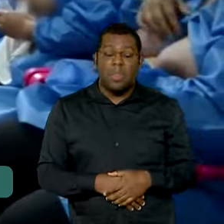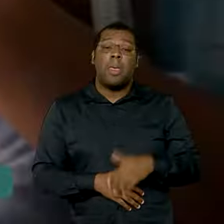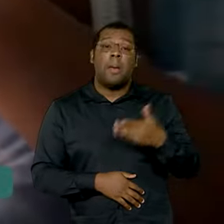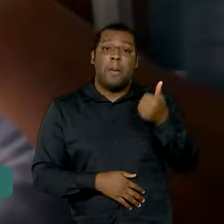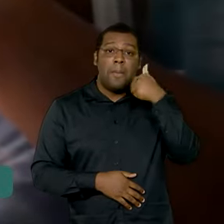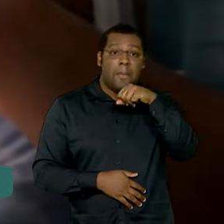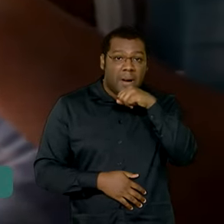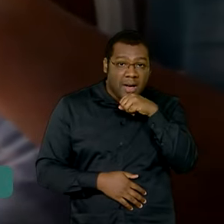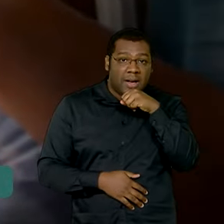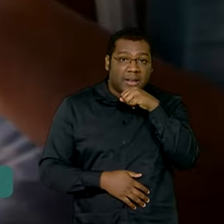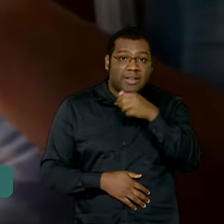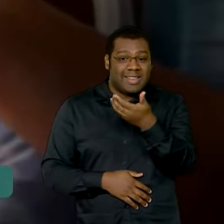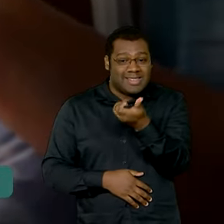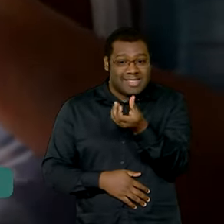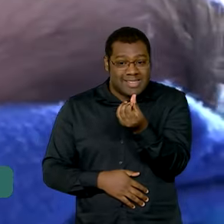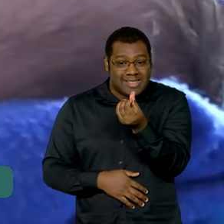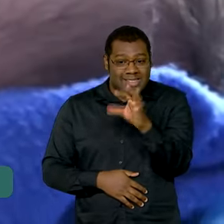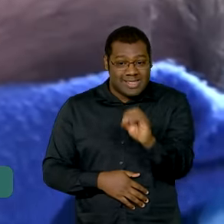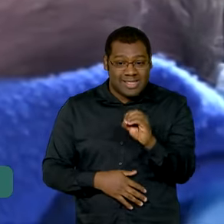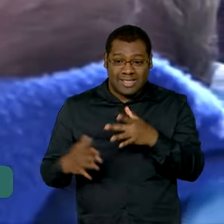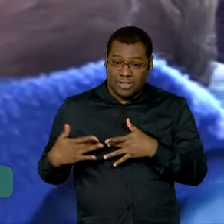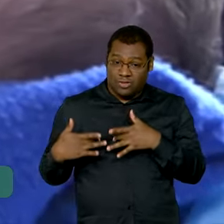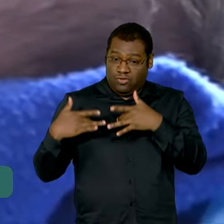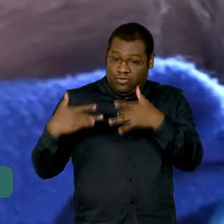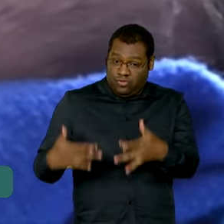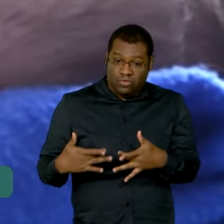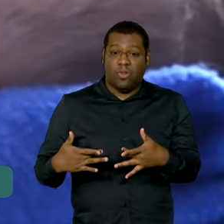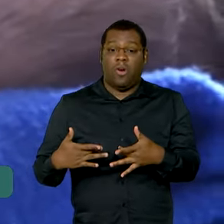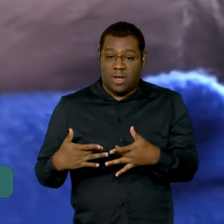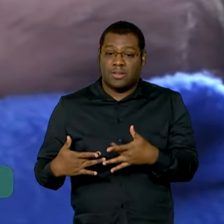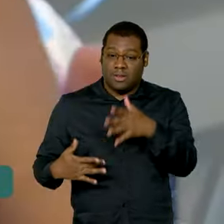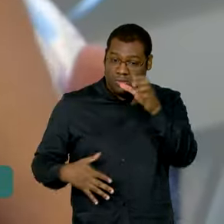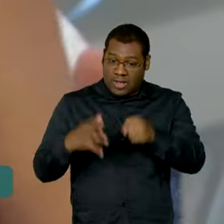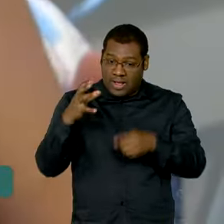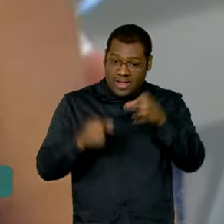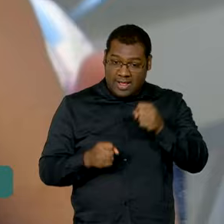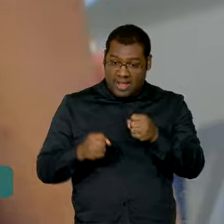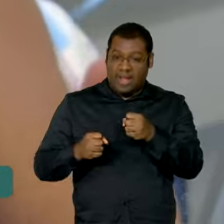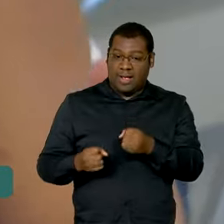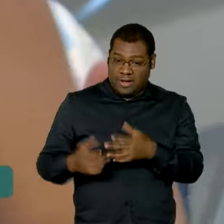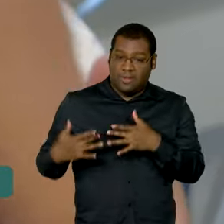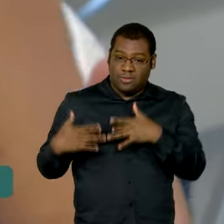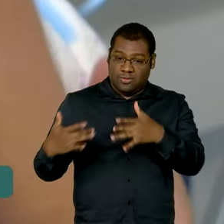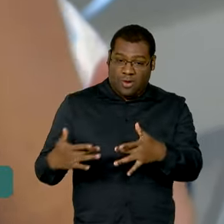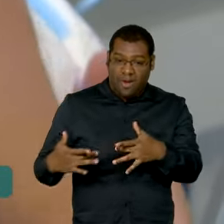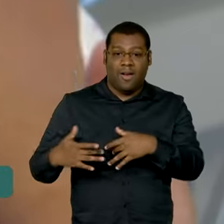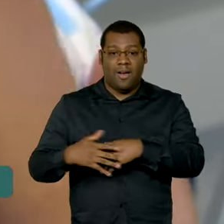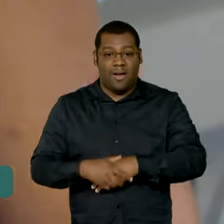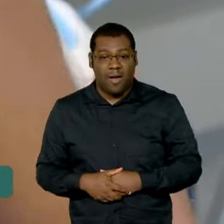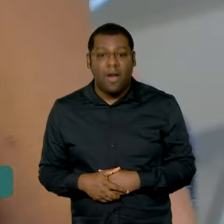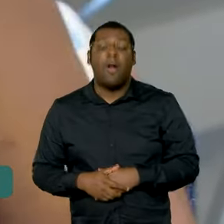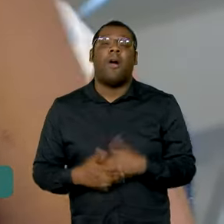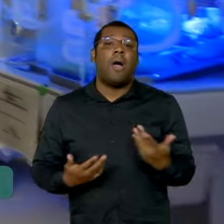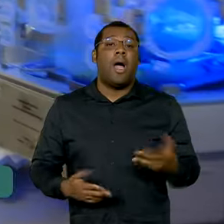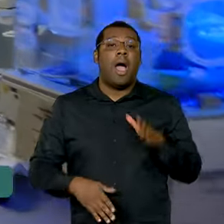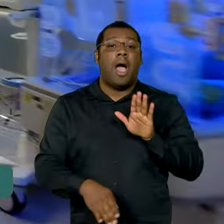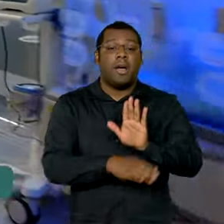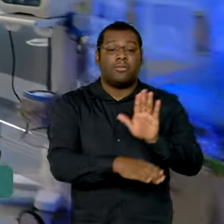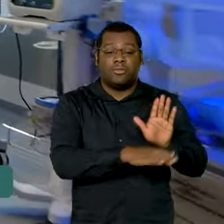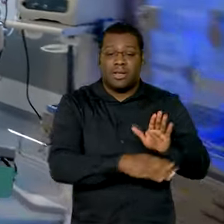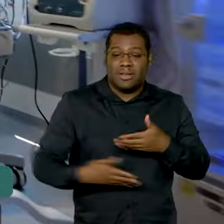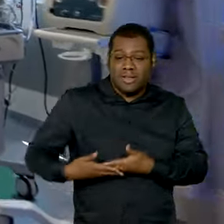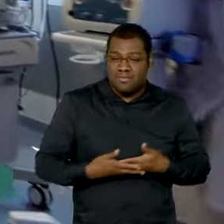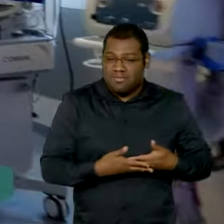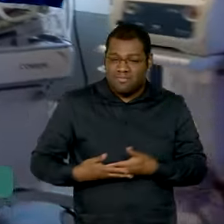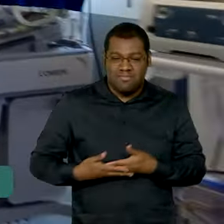doadoras, que já ajudaram a alimentar 224 bebês. O filho da Jaqueline só tem 12 dias e